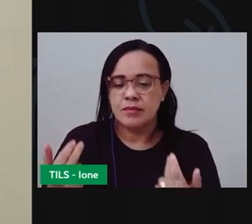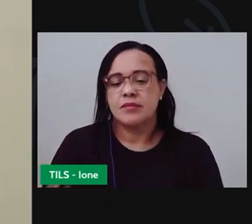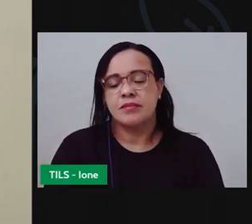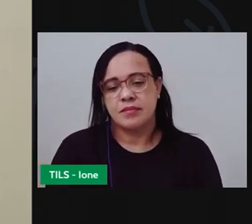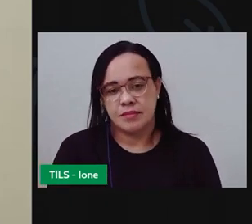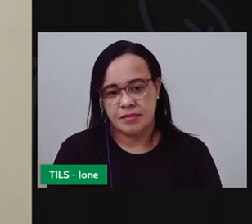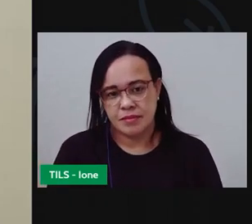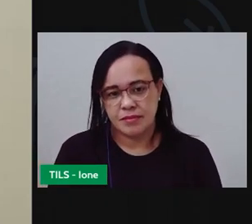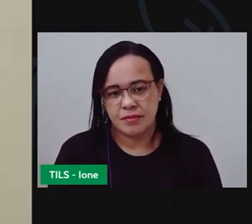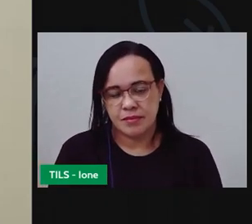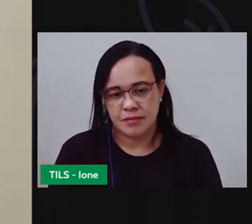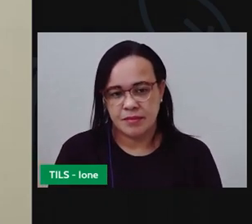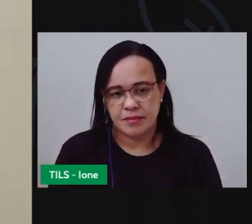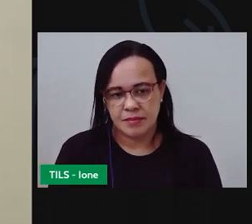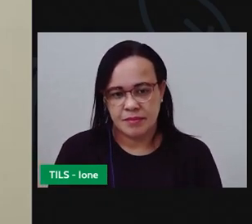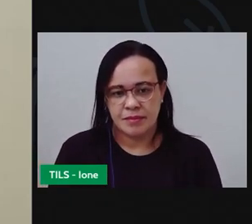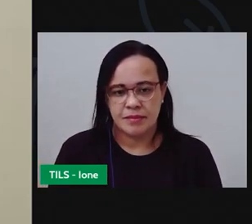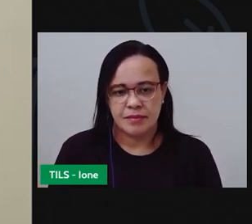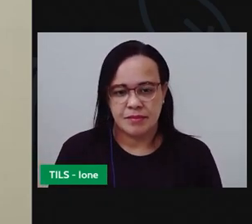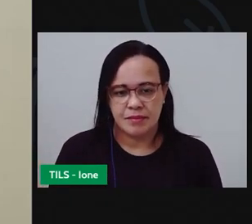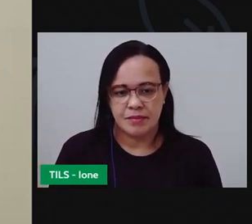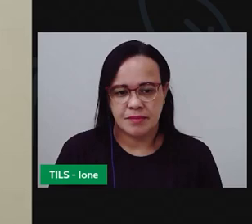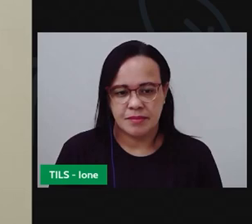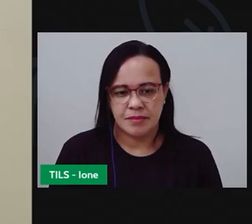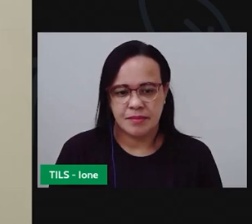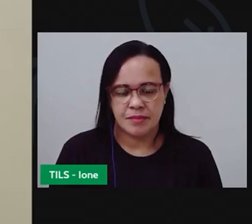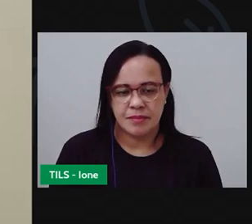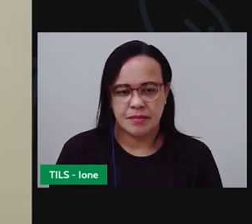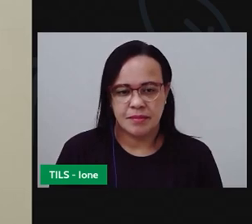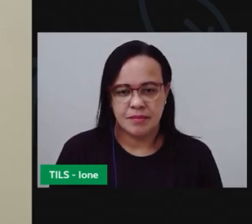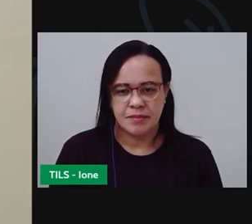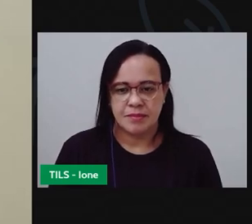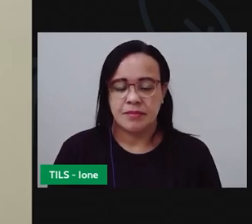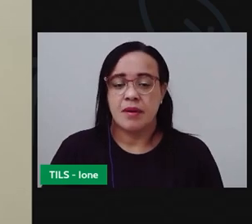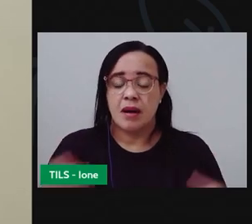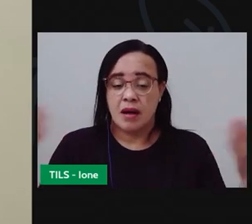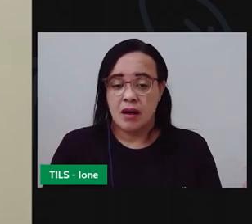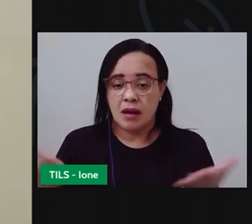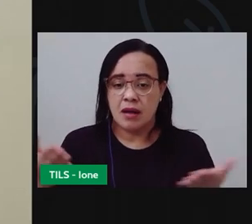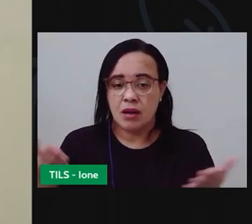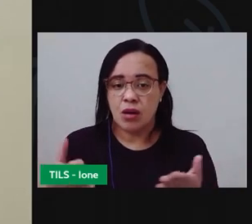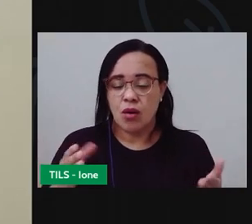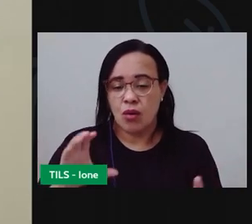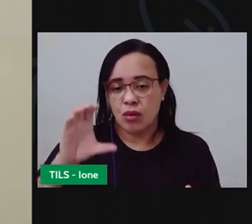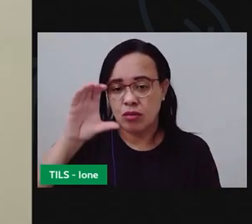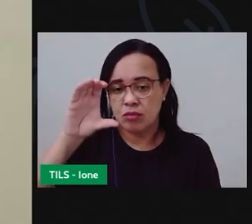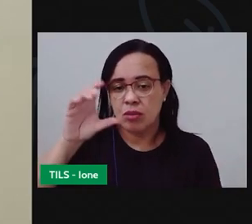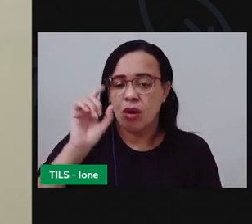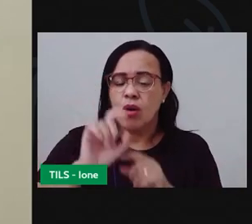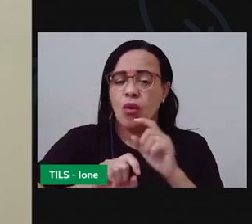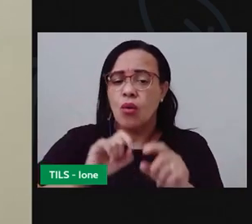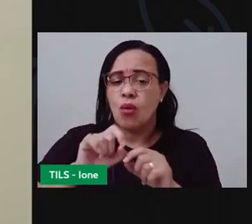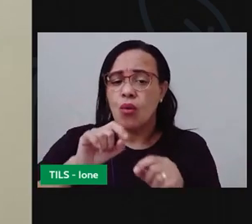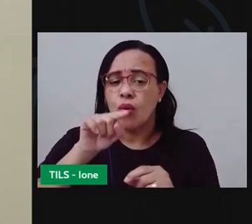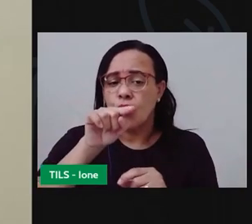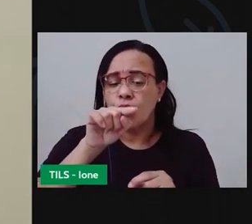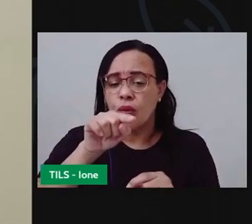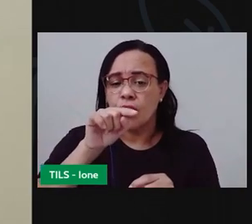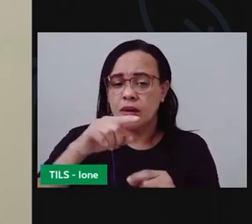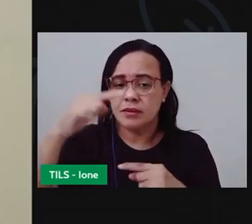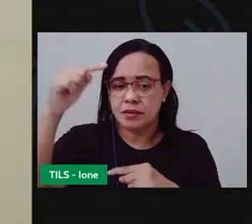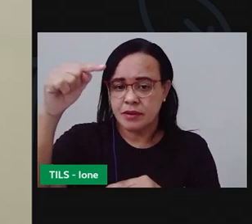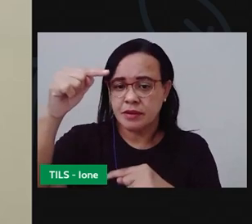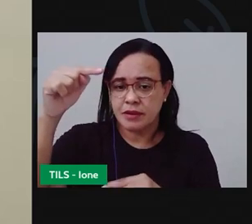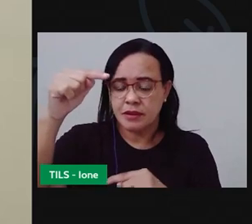então fez esse recorte agora nessa parte aqui da garrafa você vai fazer